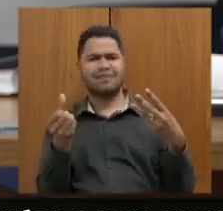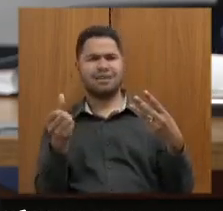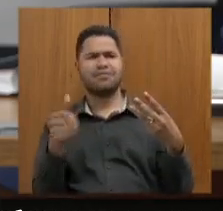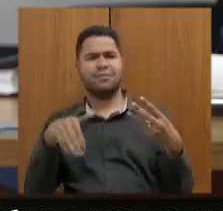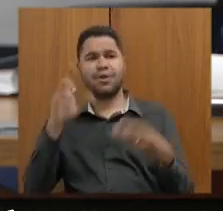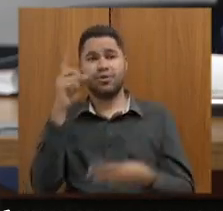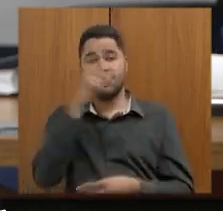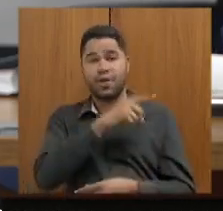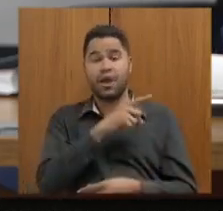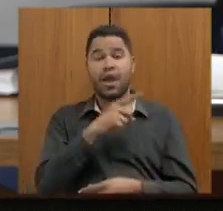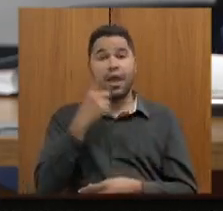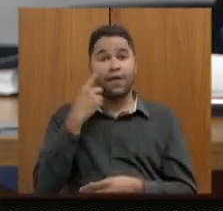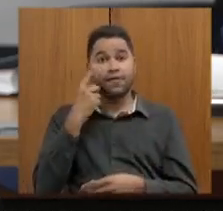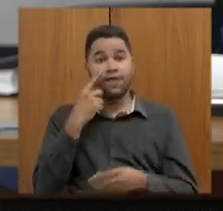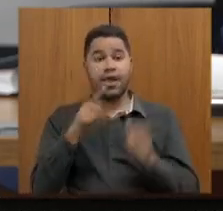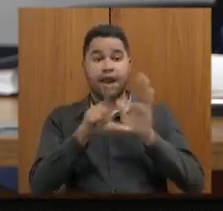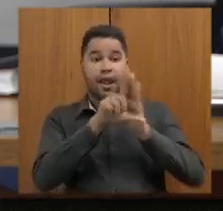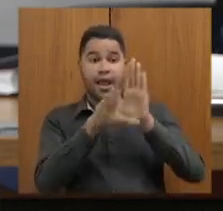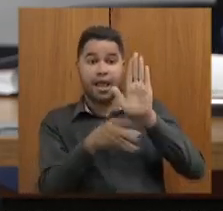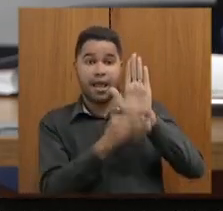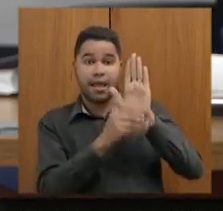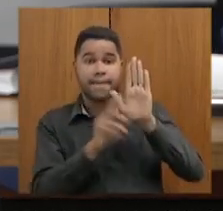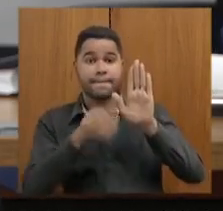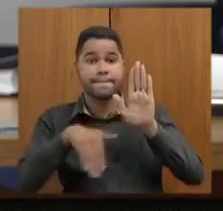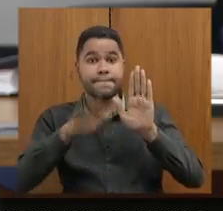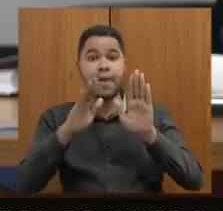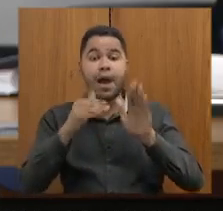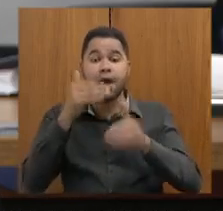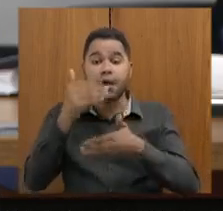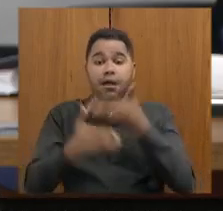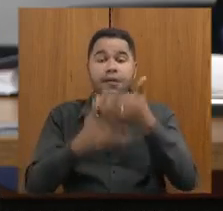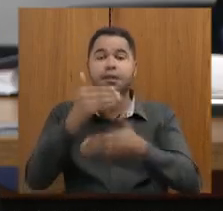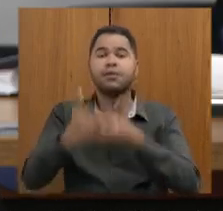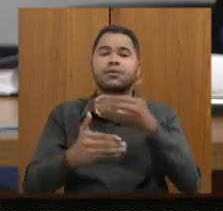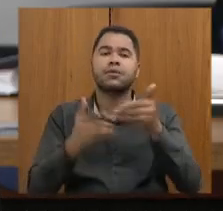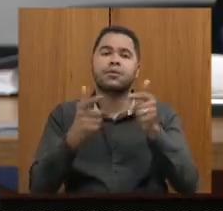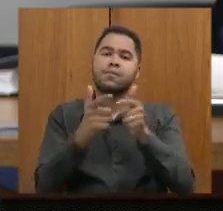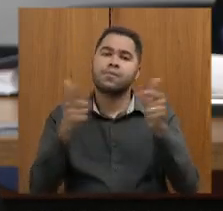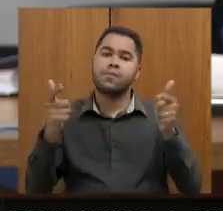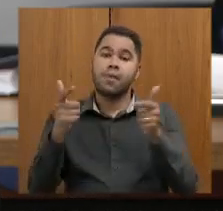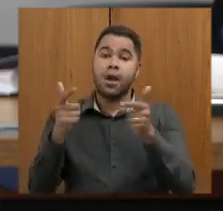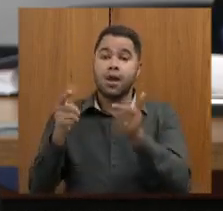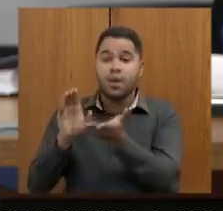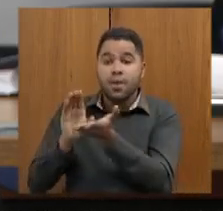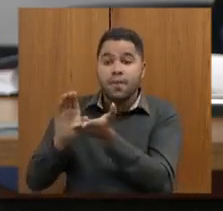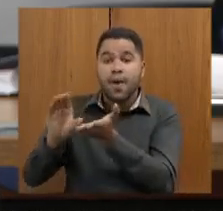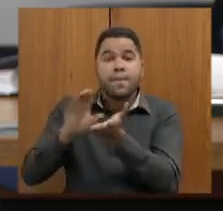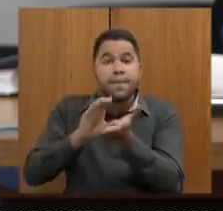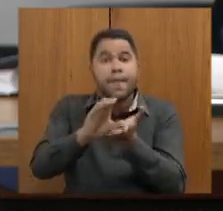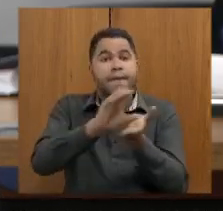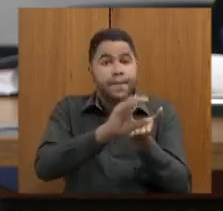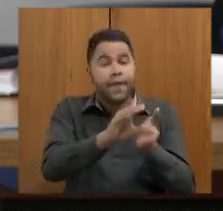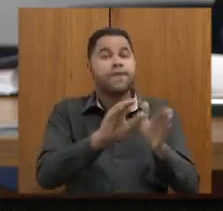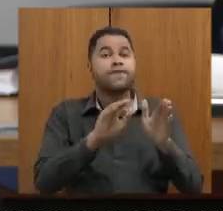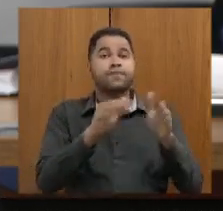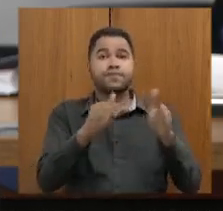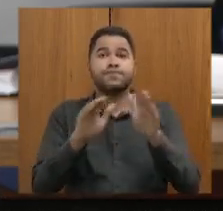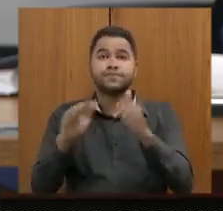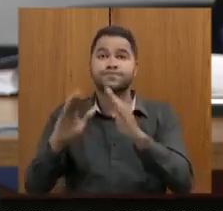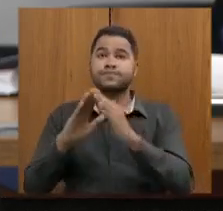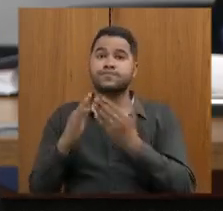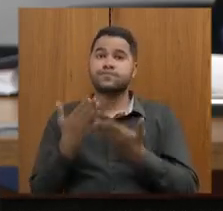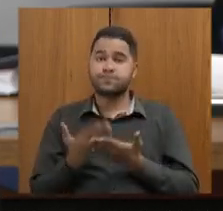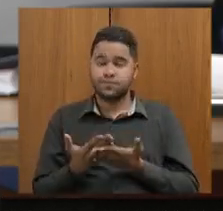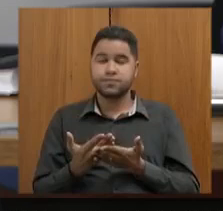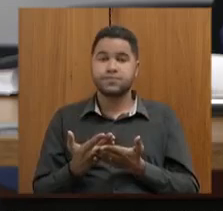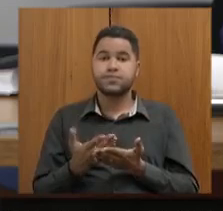emendas ela leva em consideração as evoluções a maioria dos recursos destinados são destinados sim para as escolas